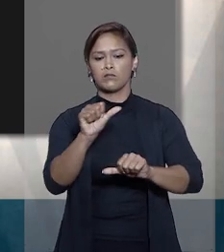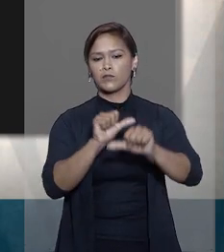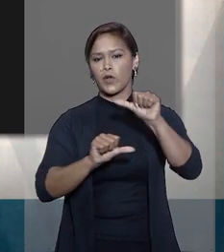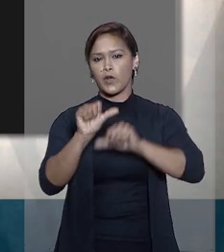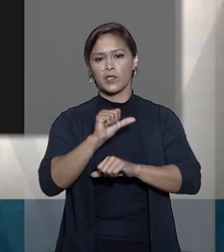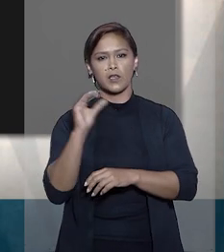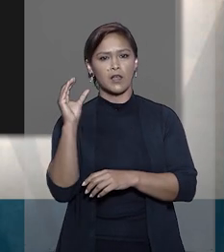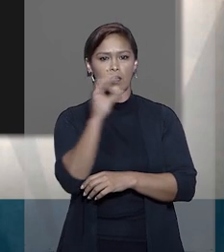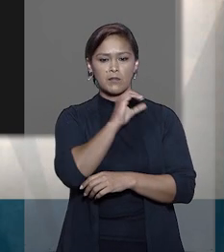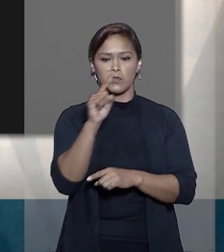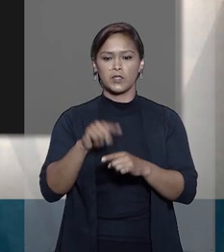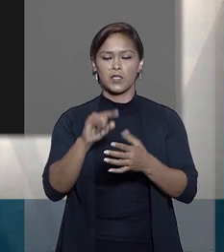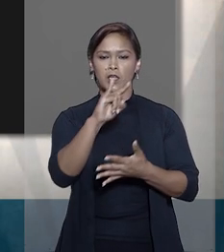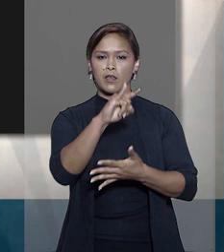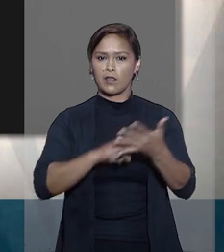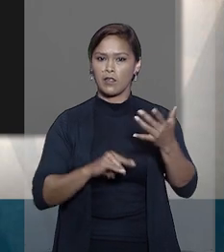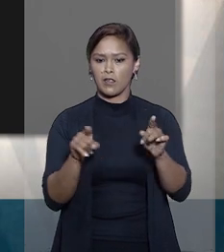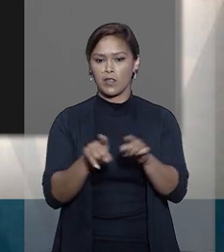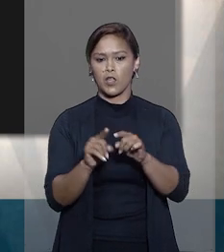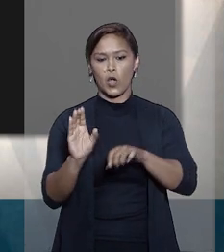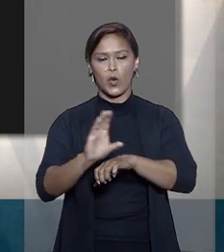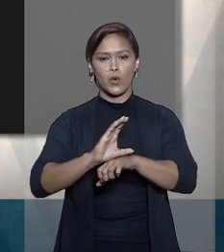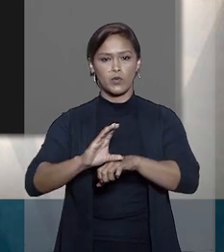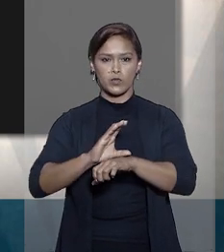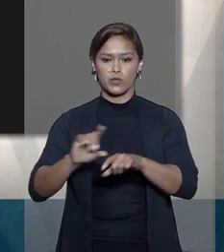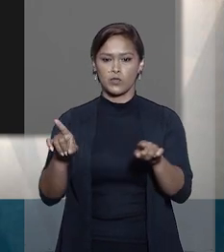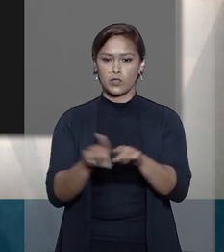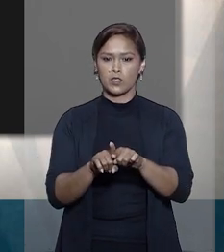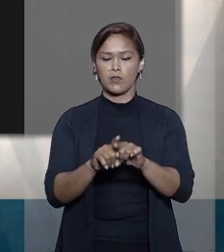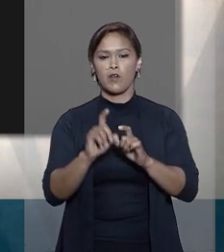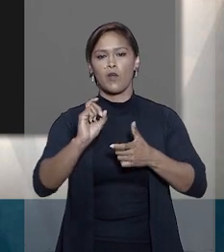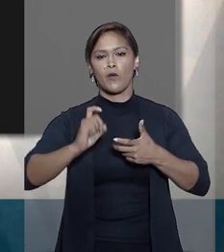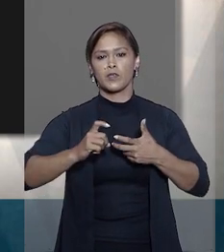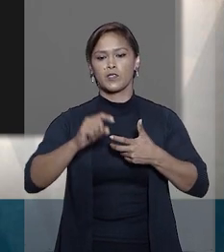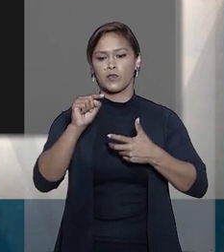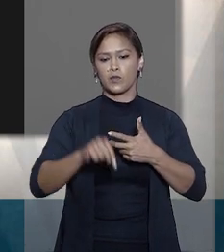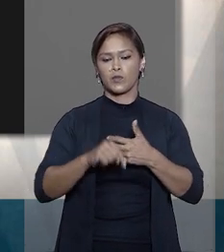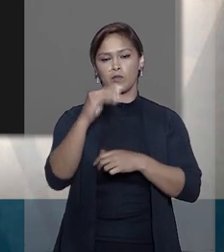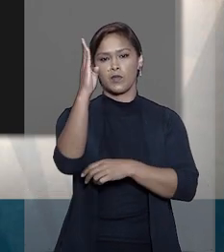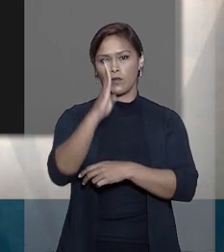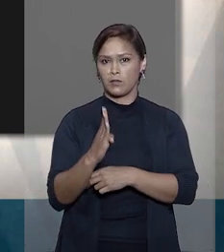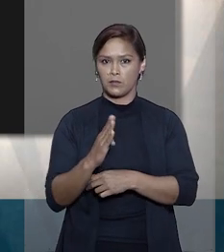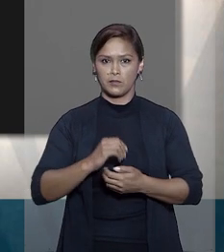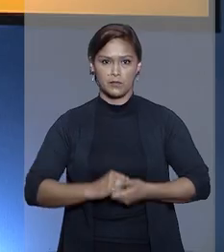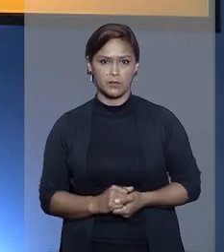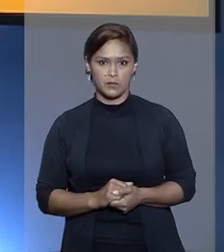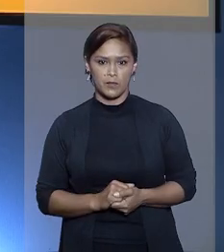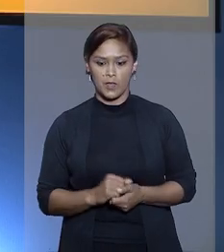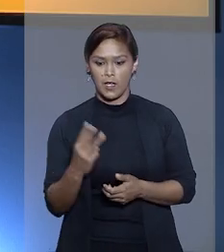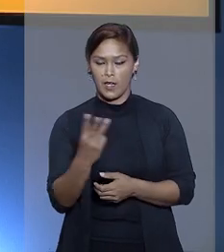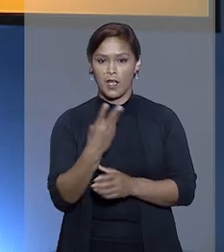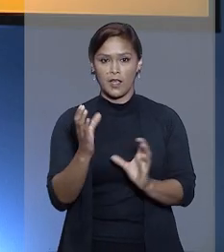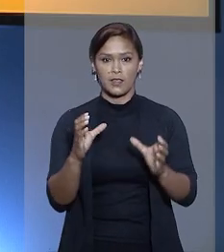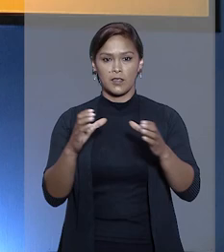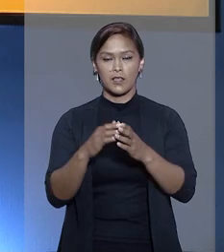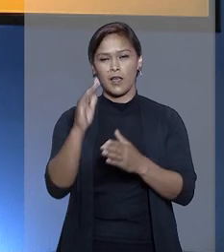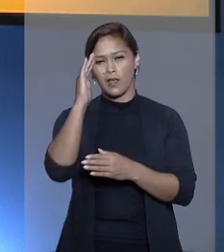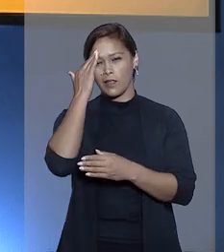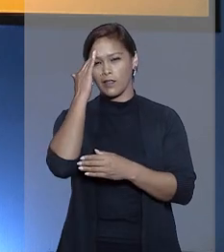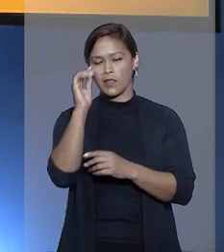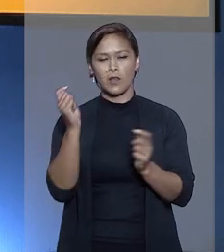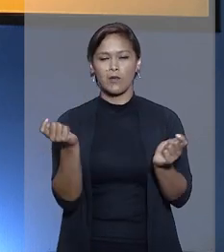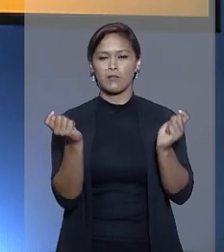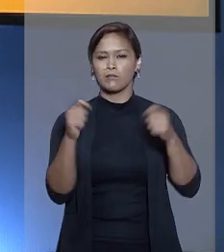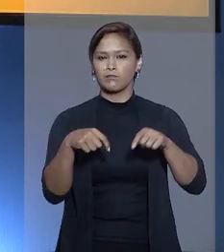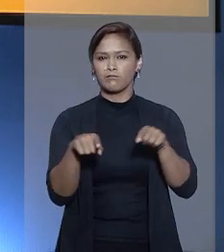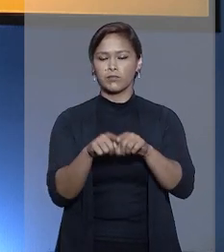geraria eficácia declaratória, constitutiva ou executória no território brasileiro. A terceira turma entendeu que